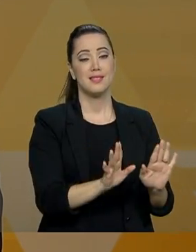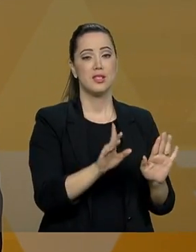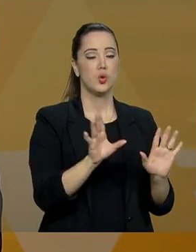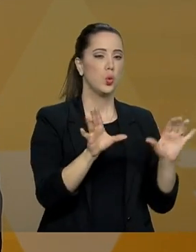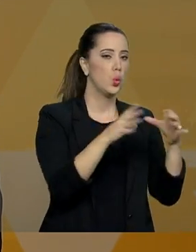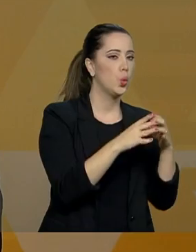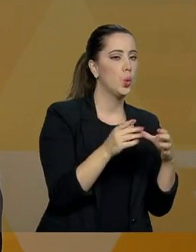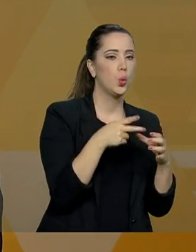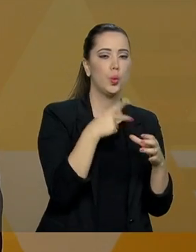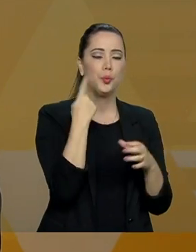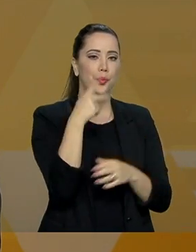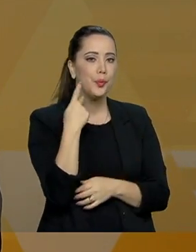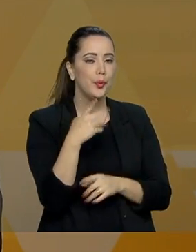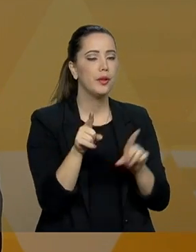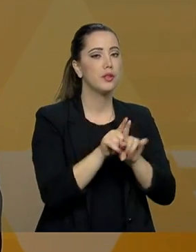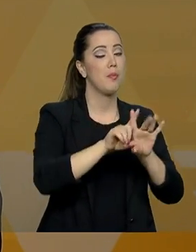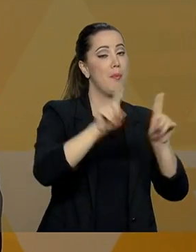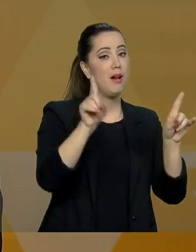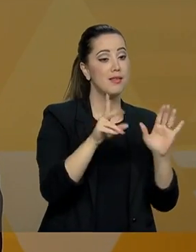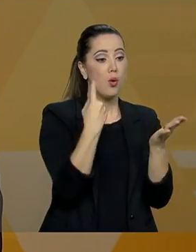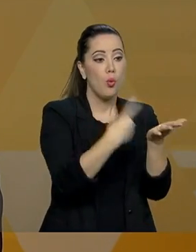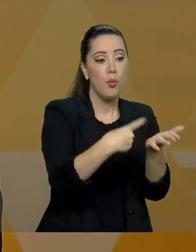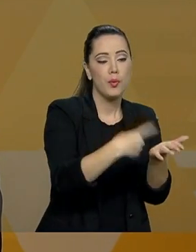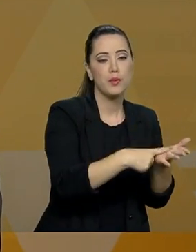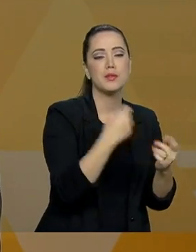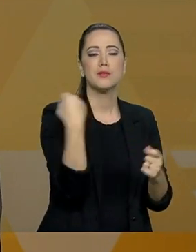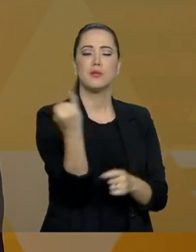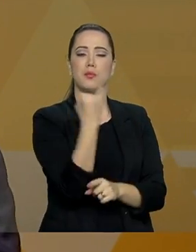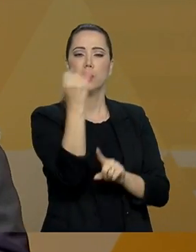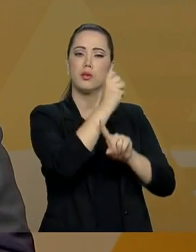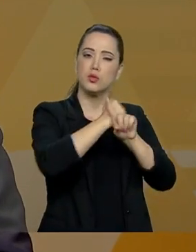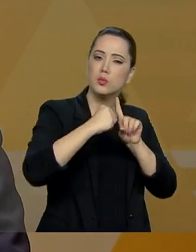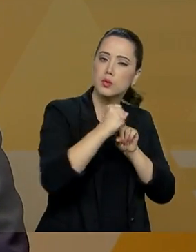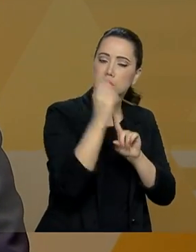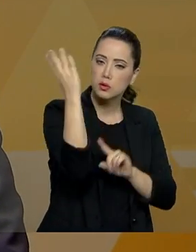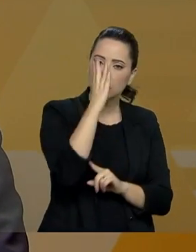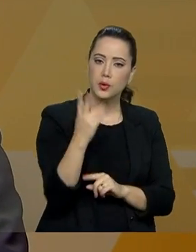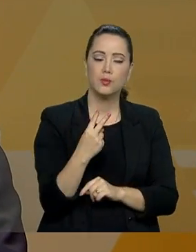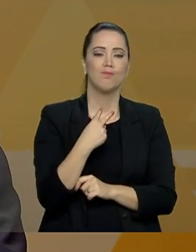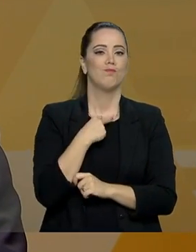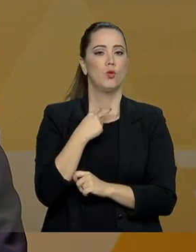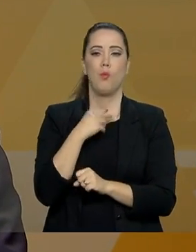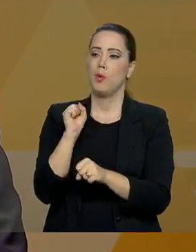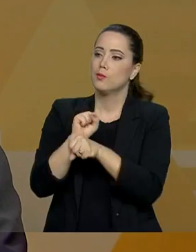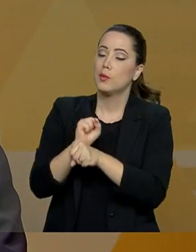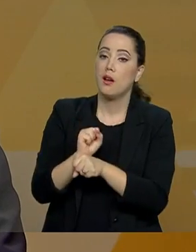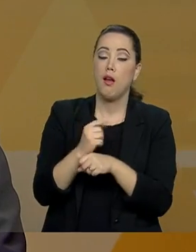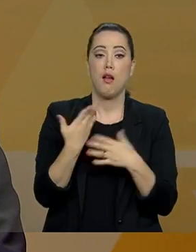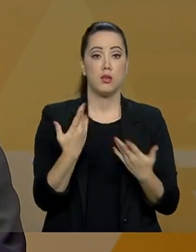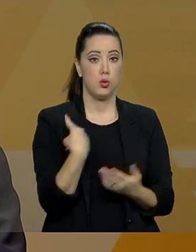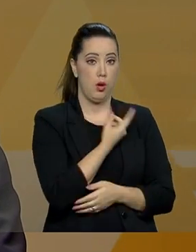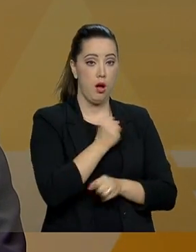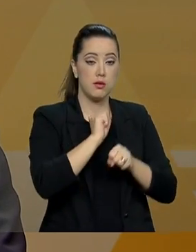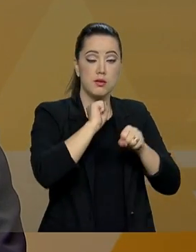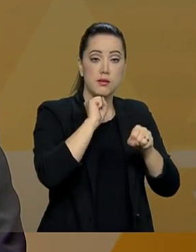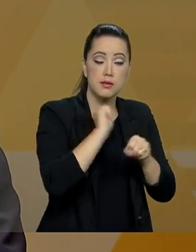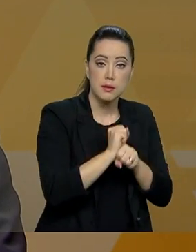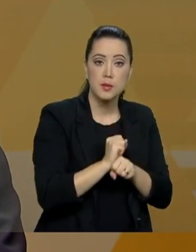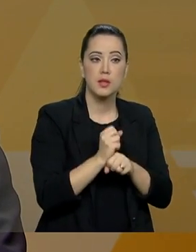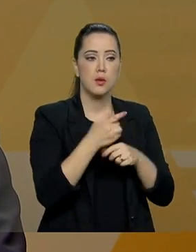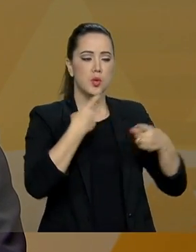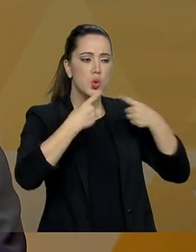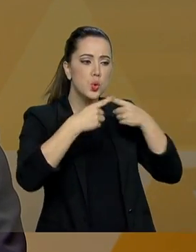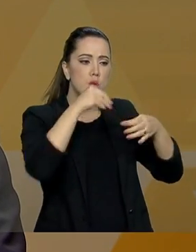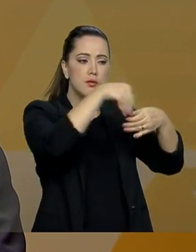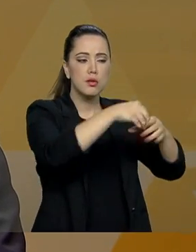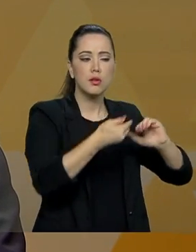partido dele ou da equipe econômica. Essa é uma pauta da sociedade brasileira que não pode mais esperar. Então, esperamos que o debate na Câmara